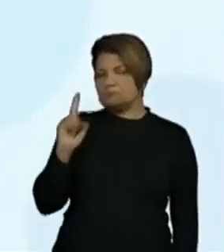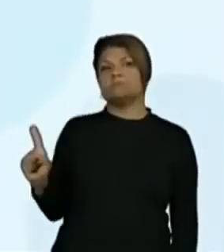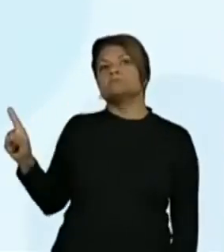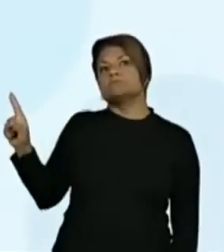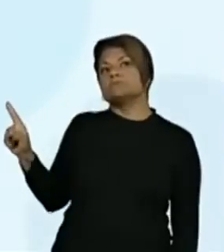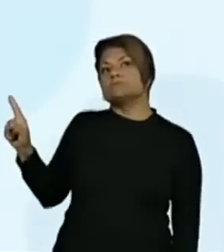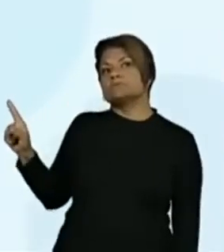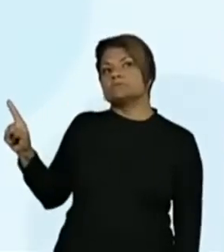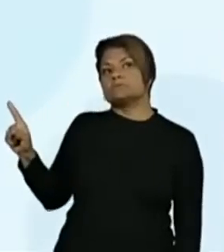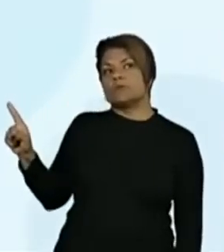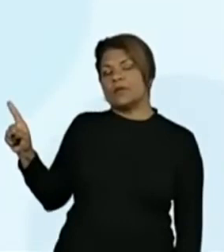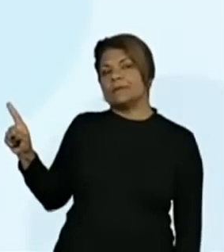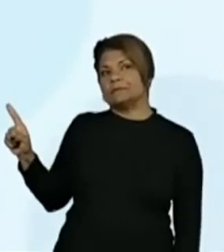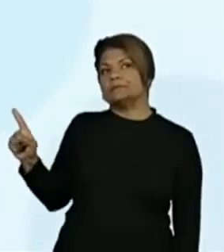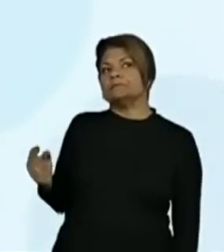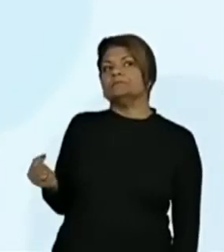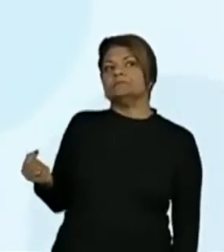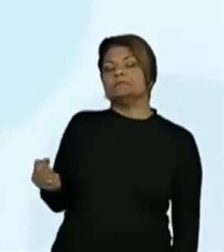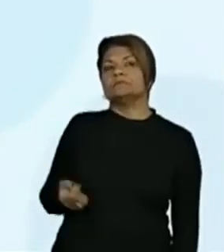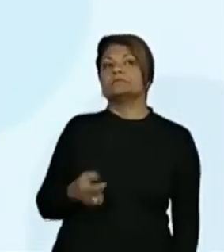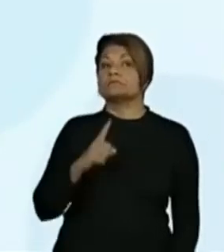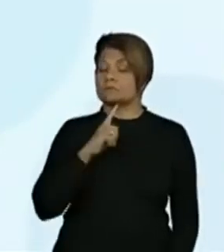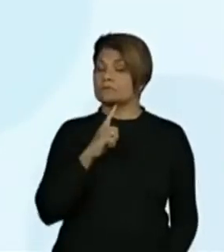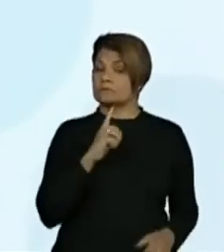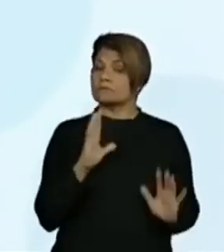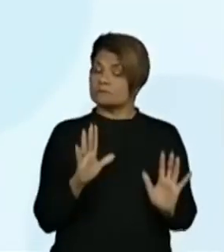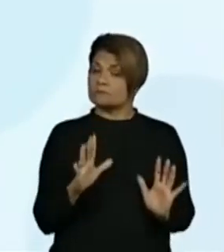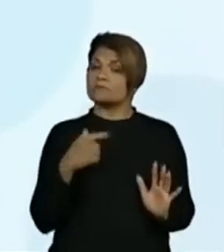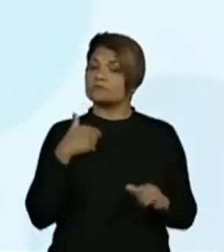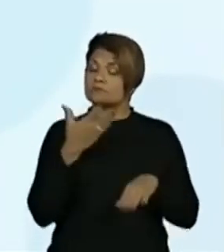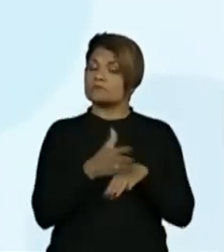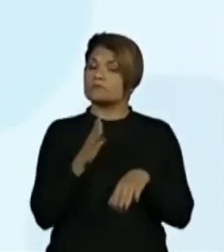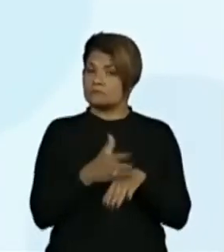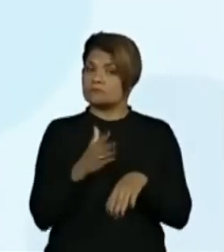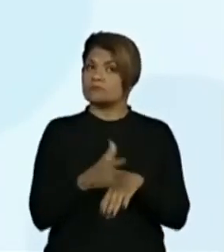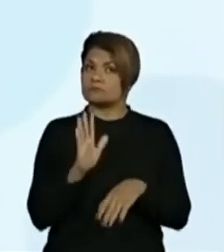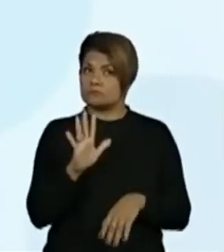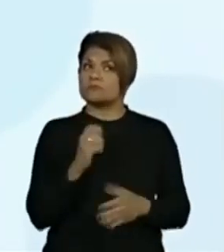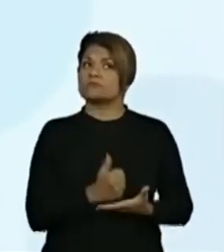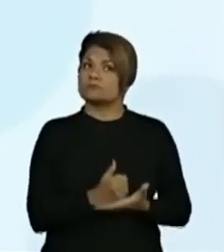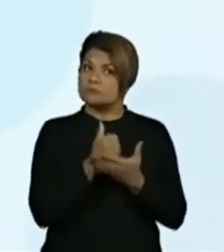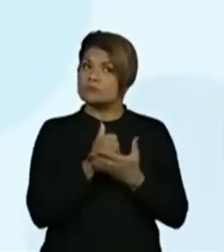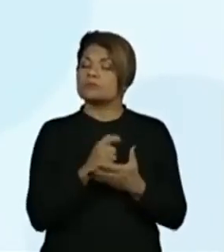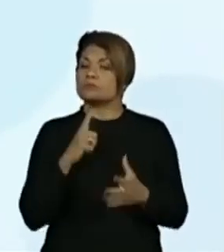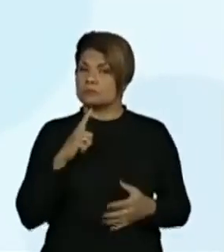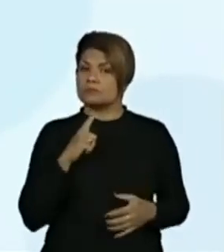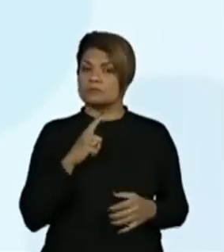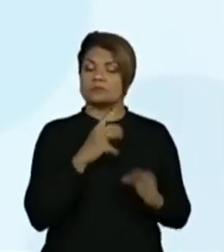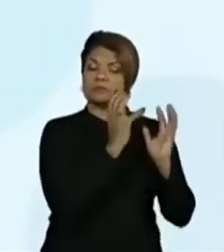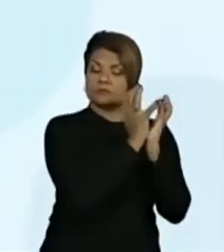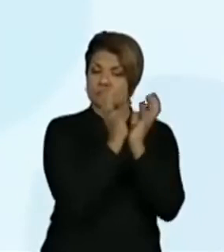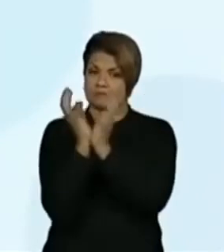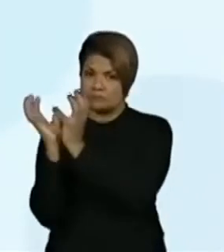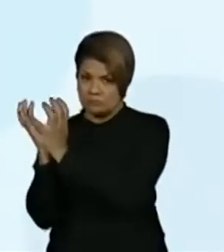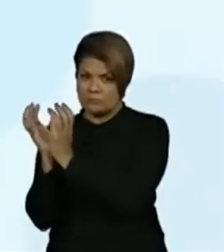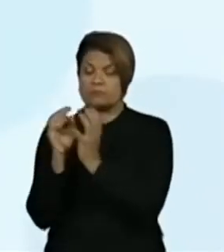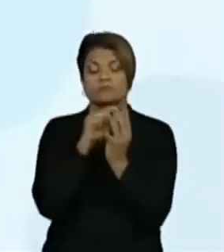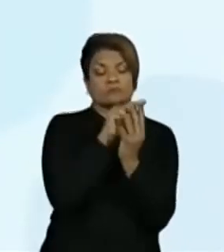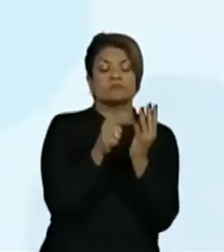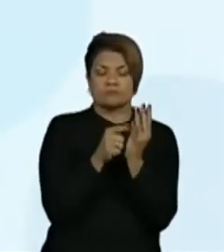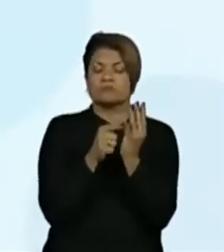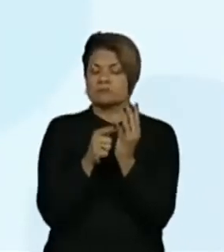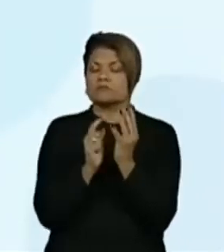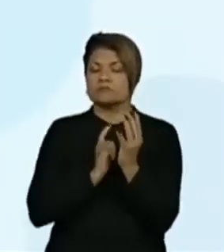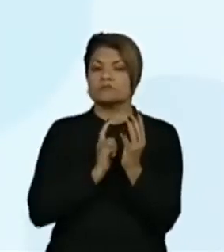a Eduarda escreveu. A gente já fez o exercício de apoiar aí numa tabela de classes e ordens a nossa leitura.